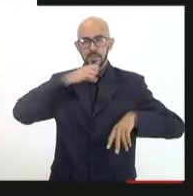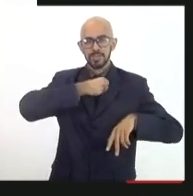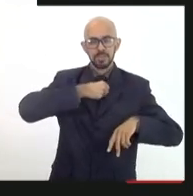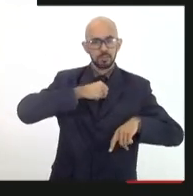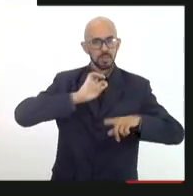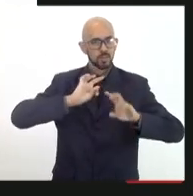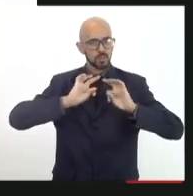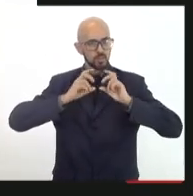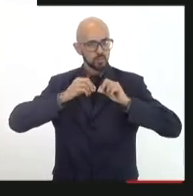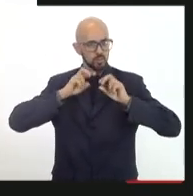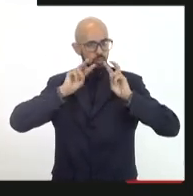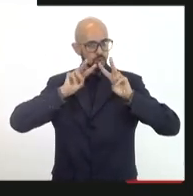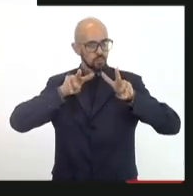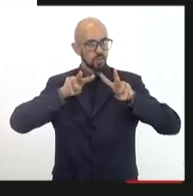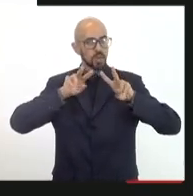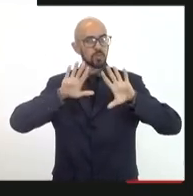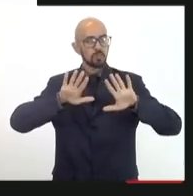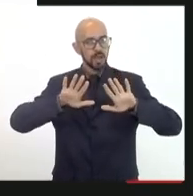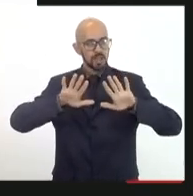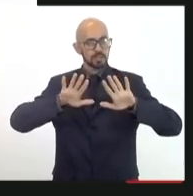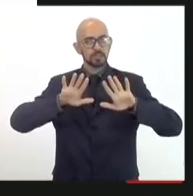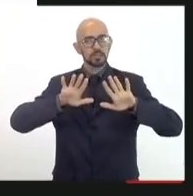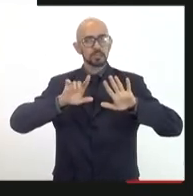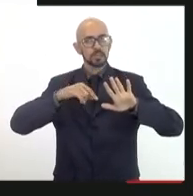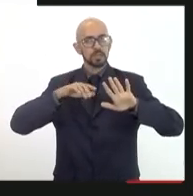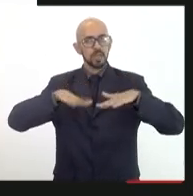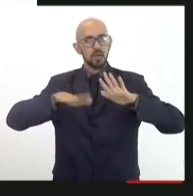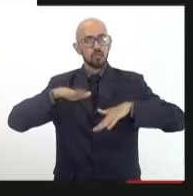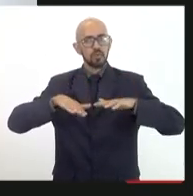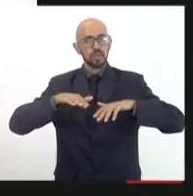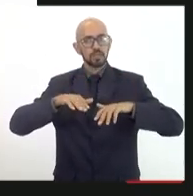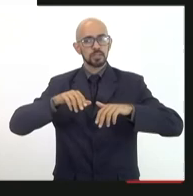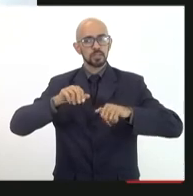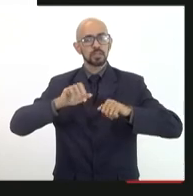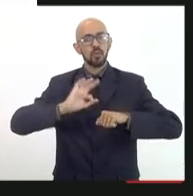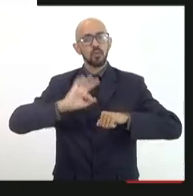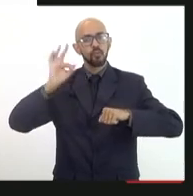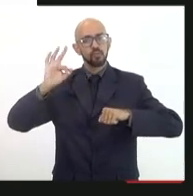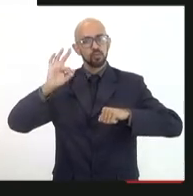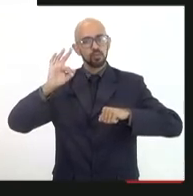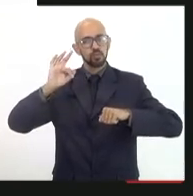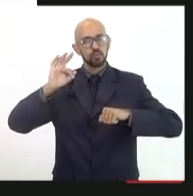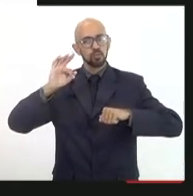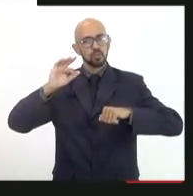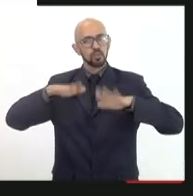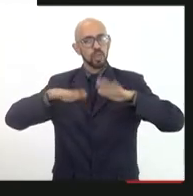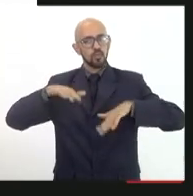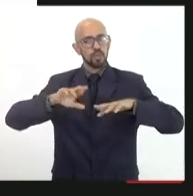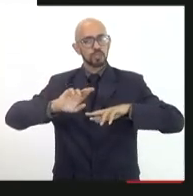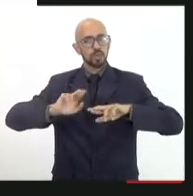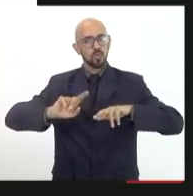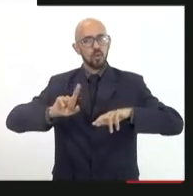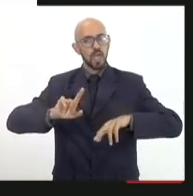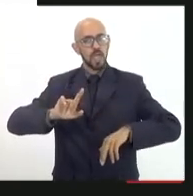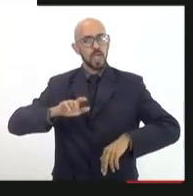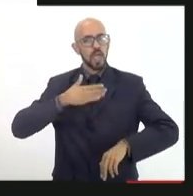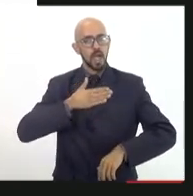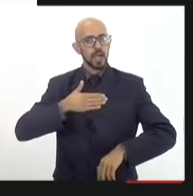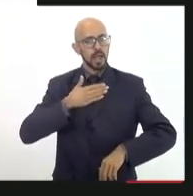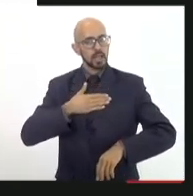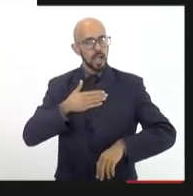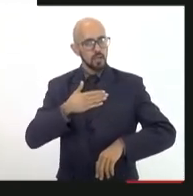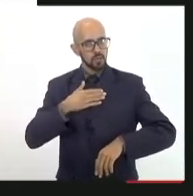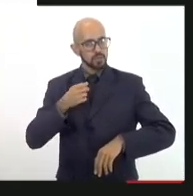que eu estou vendo e nós podemos não ter um futuro agradável se nós não nos